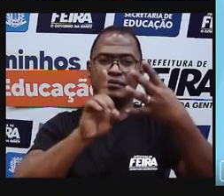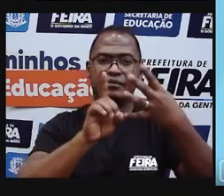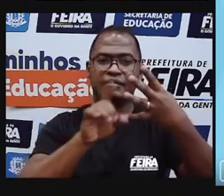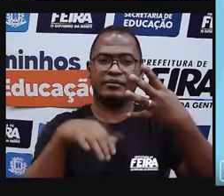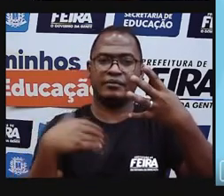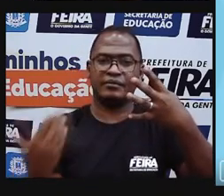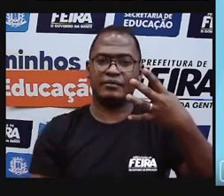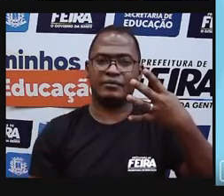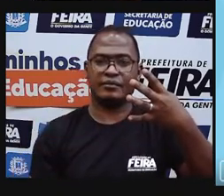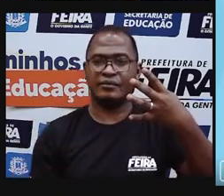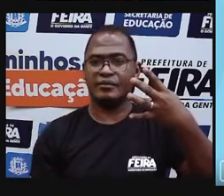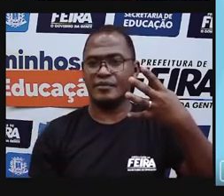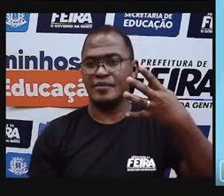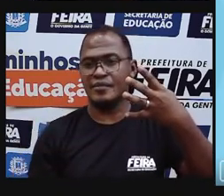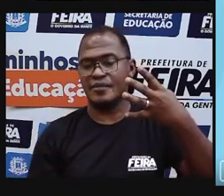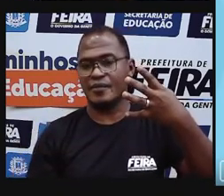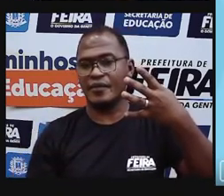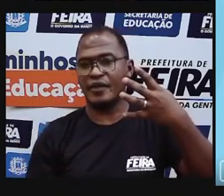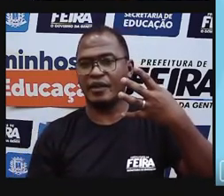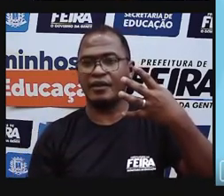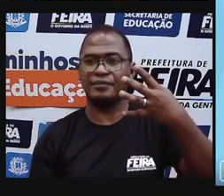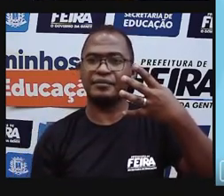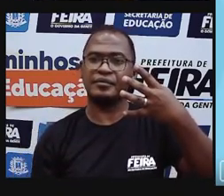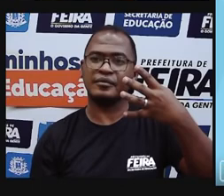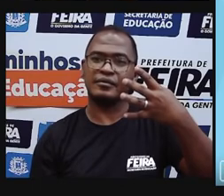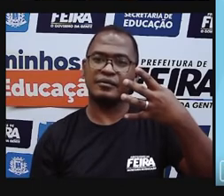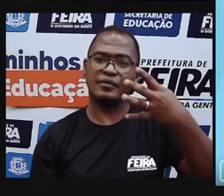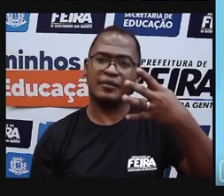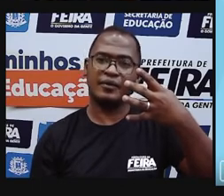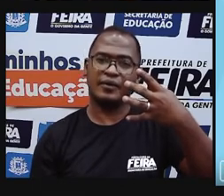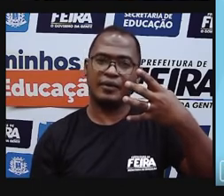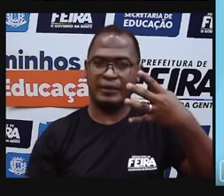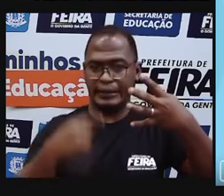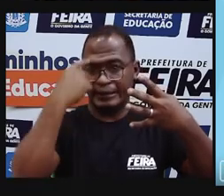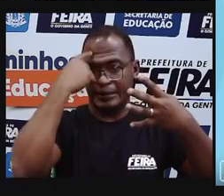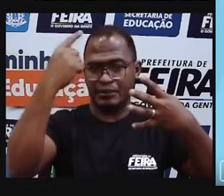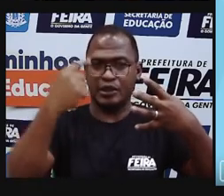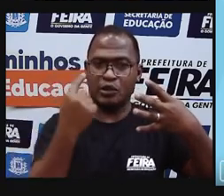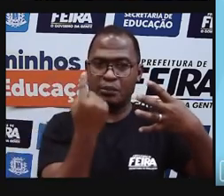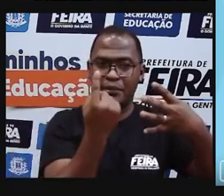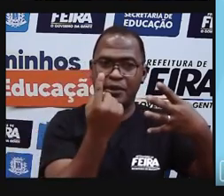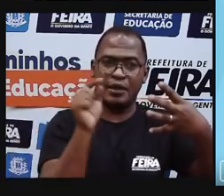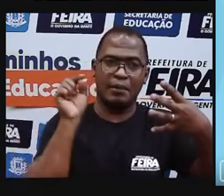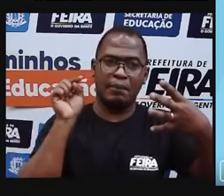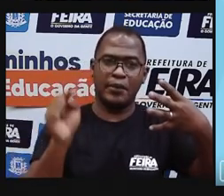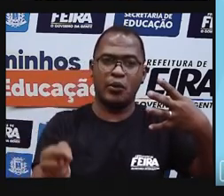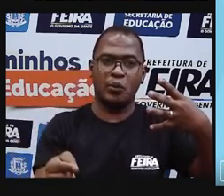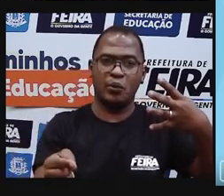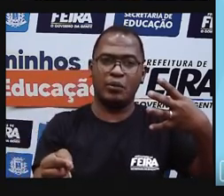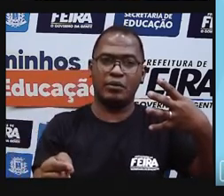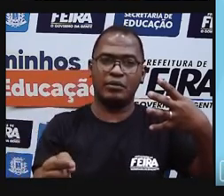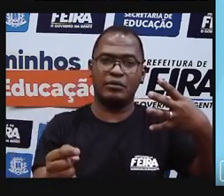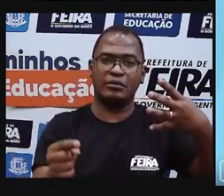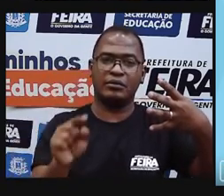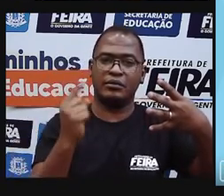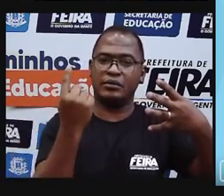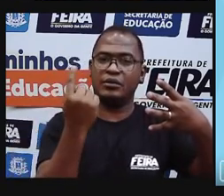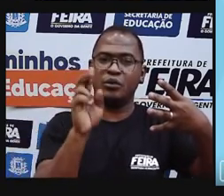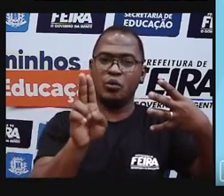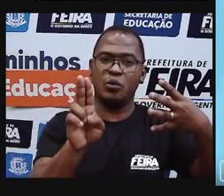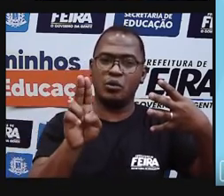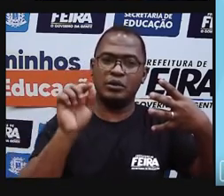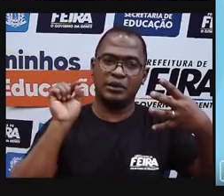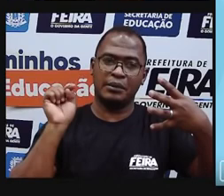uma dezena é dez. A gente já sabe. Seis unidades é seis. Então, dezesseis? Não. Oito dezenas e uma unidade? Não. Oito